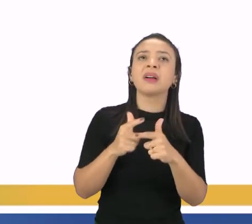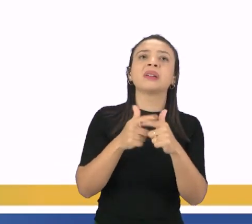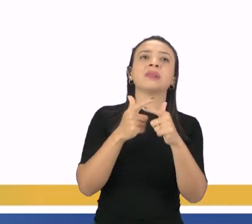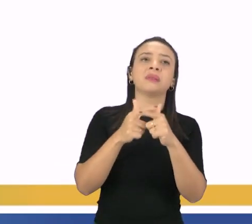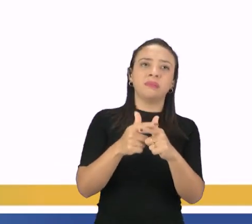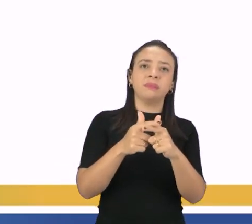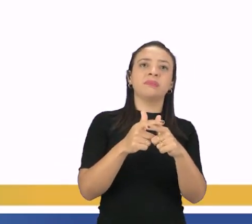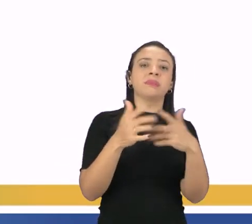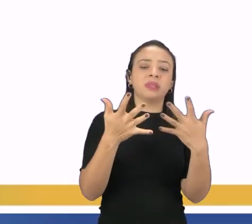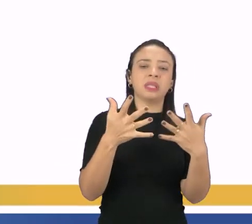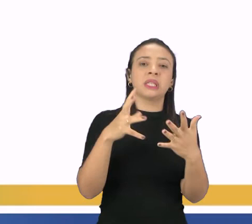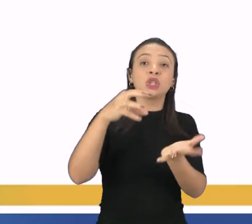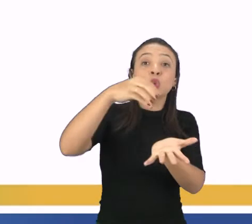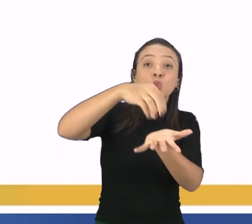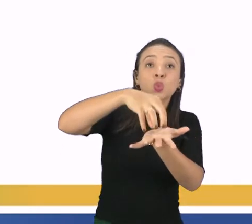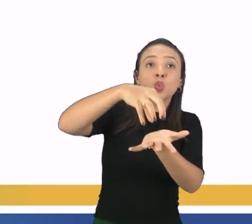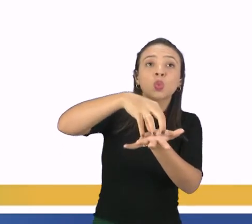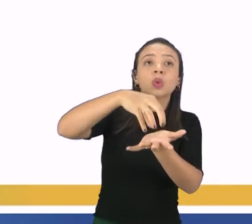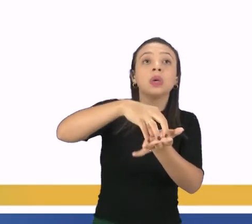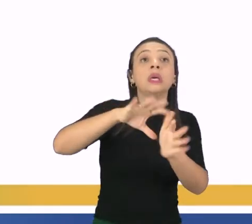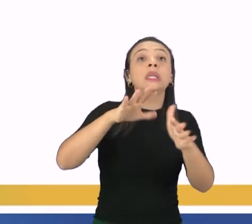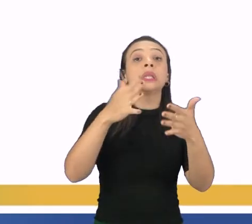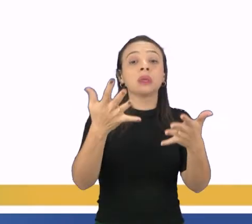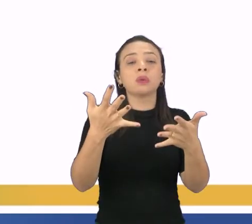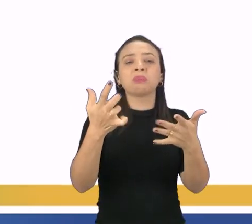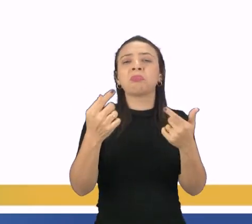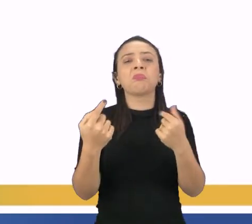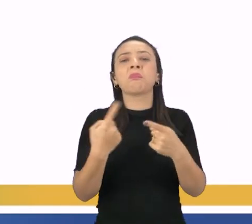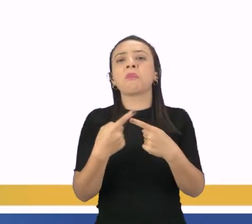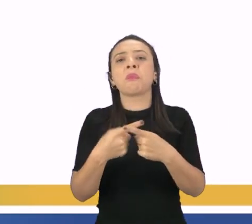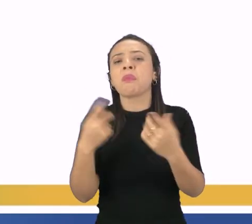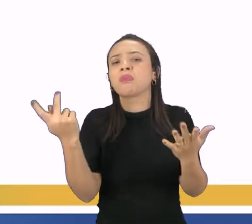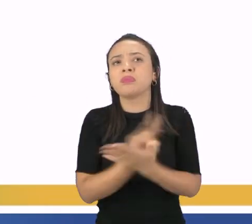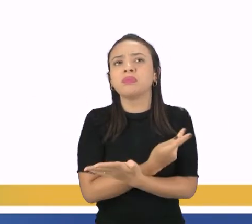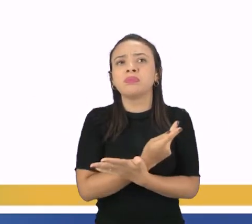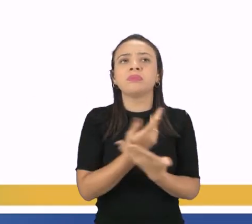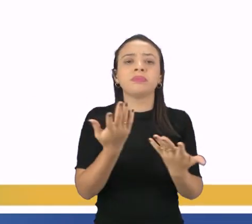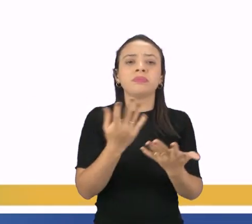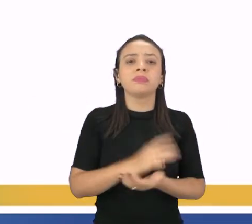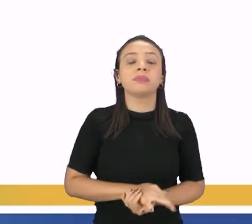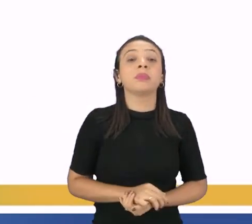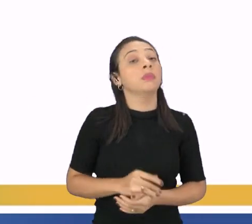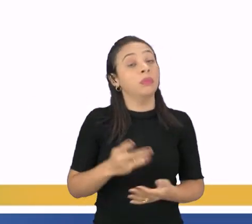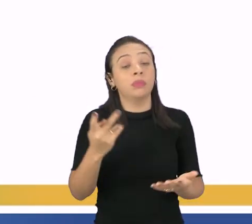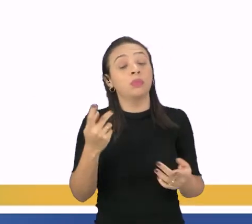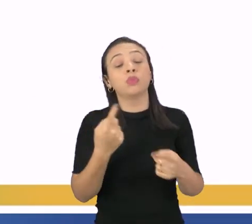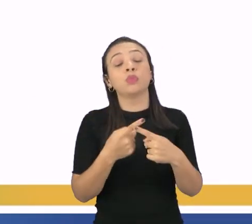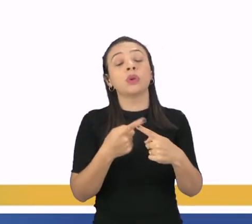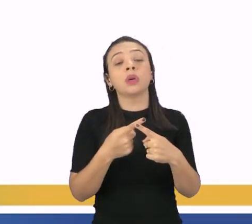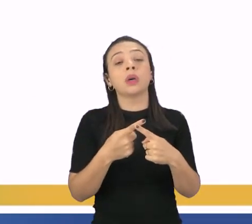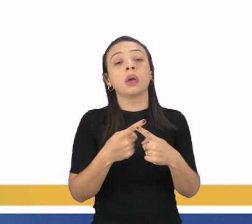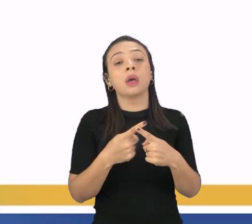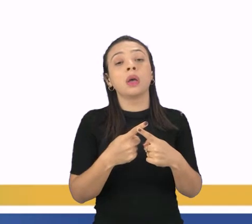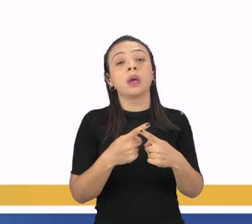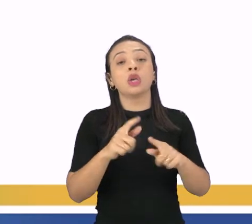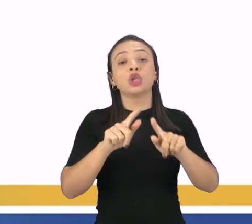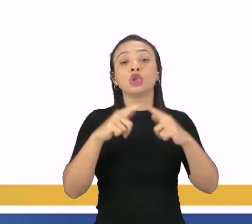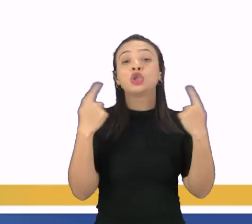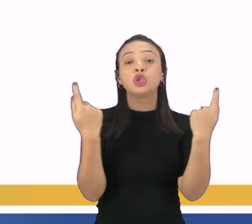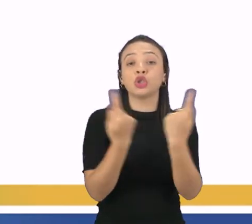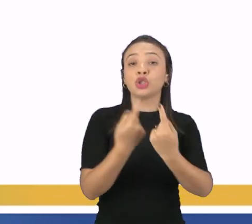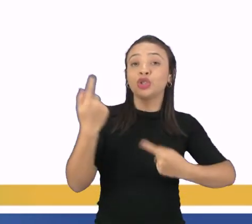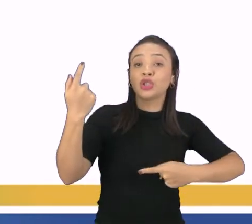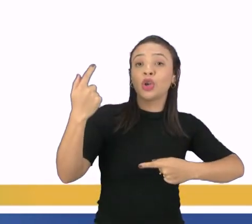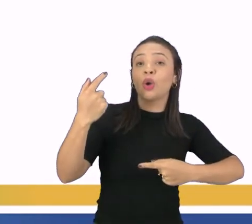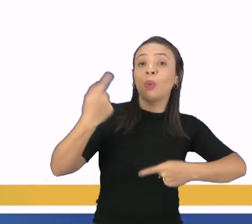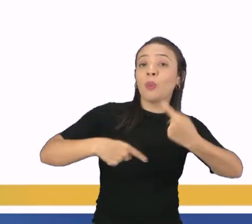mais ao centro. Então, qual a motivação disso aí? Uma motivação geopolítica, porque é uma região do Cáucaso